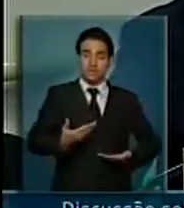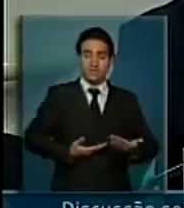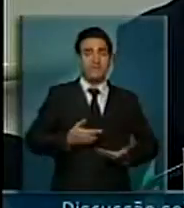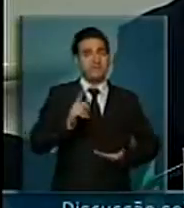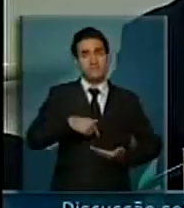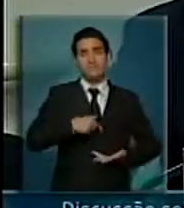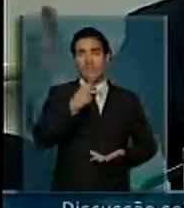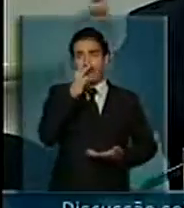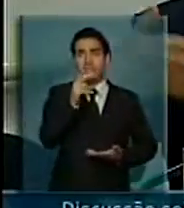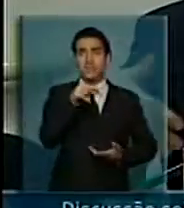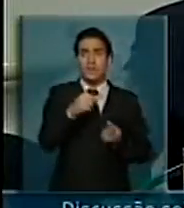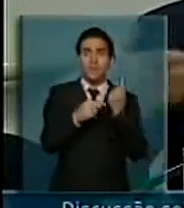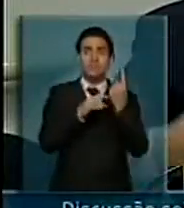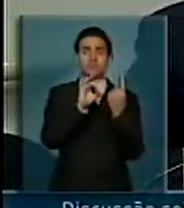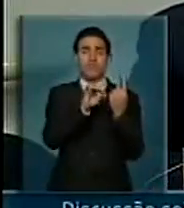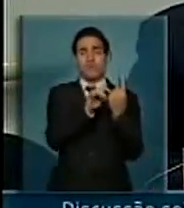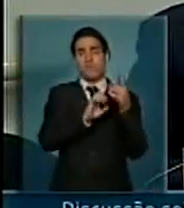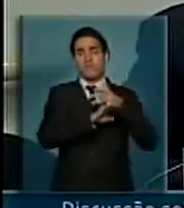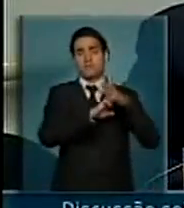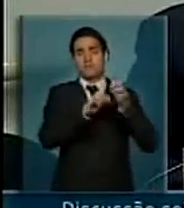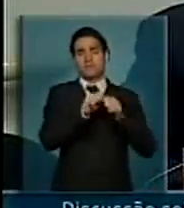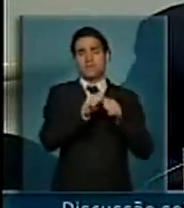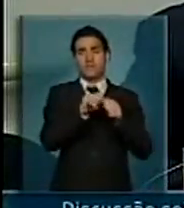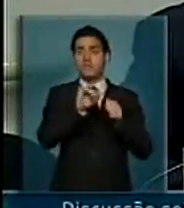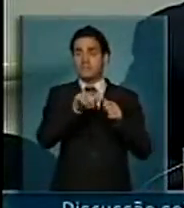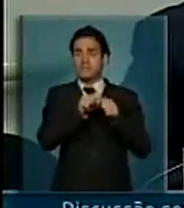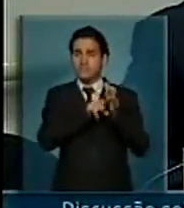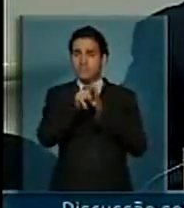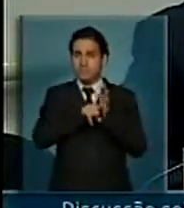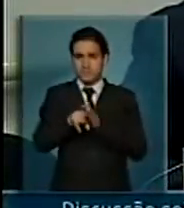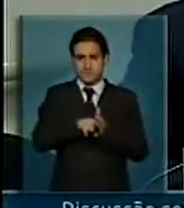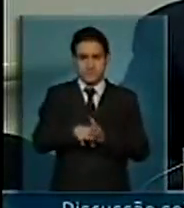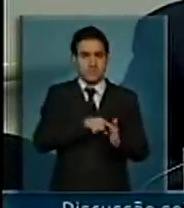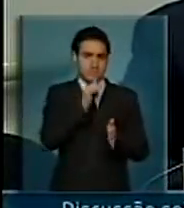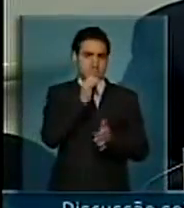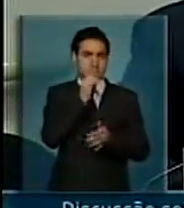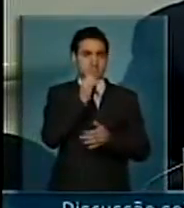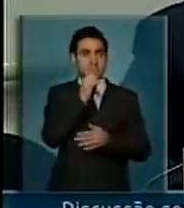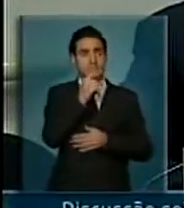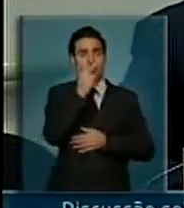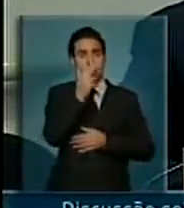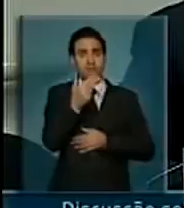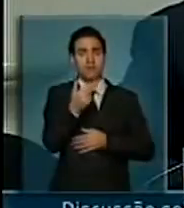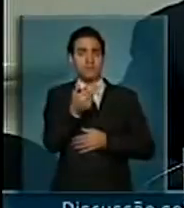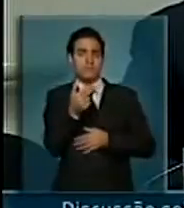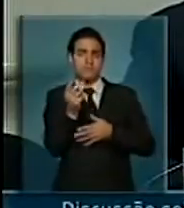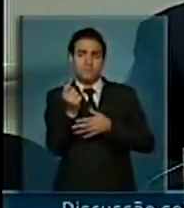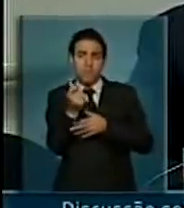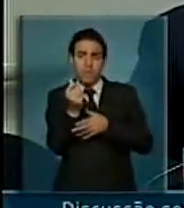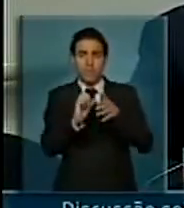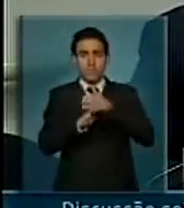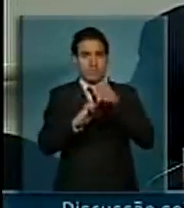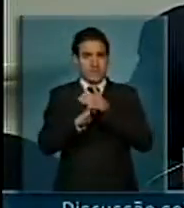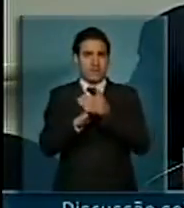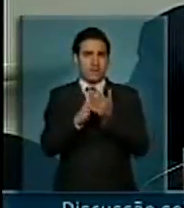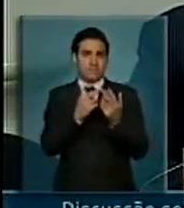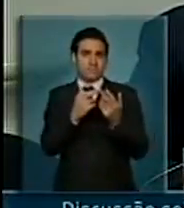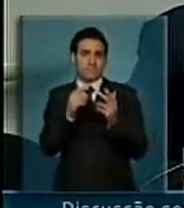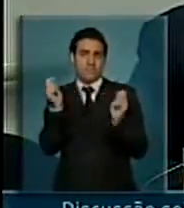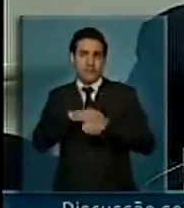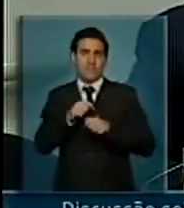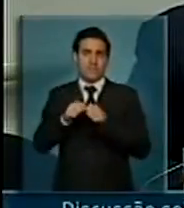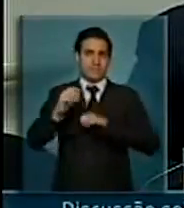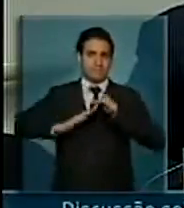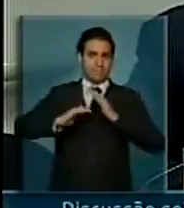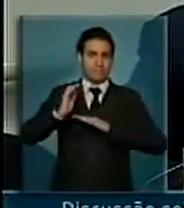ser monopolista. Se você fizer uma pesquisa, nós temos um grande, grande não, pequeno número de empresas, mas se você olhar numa